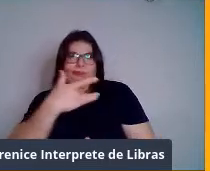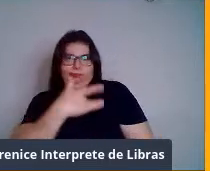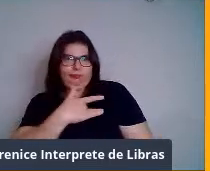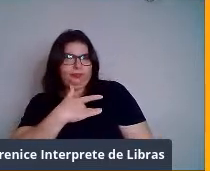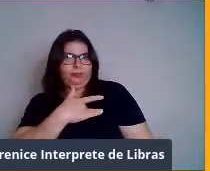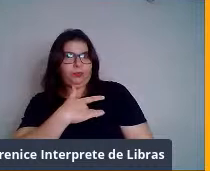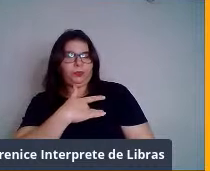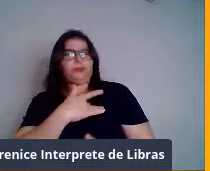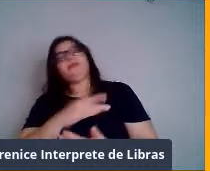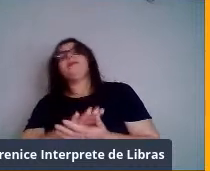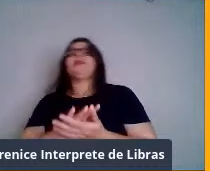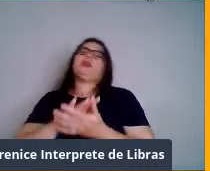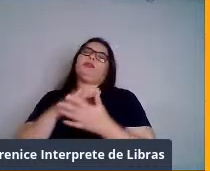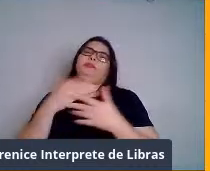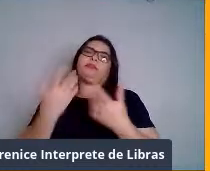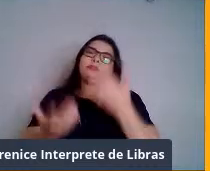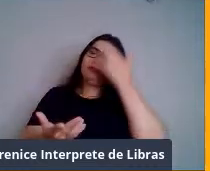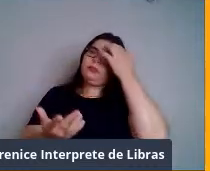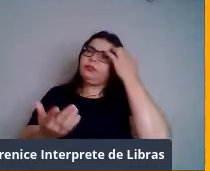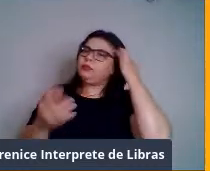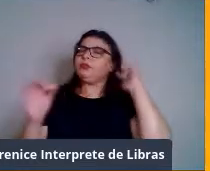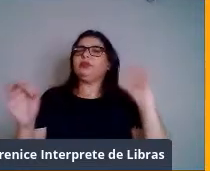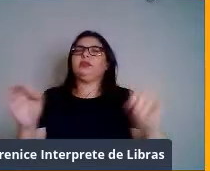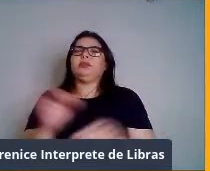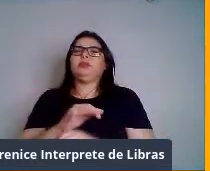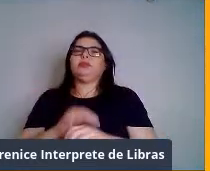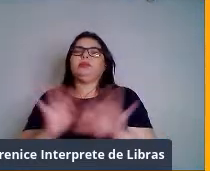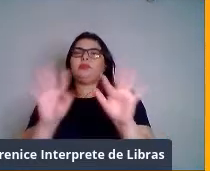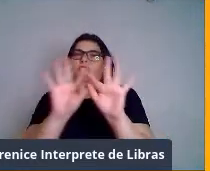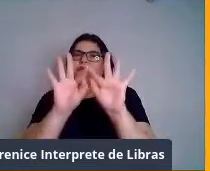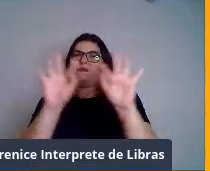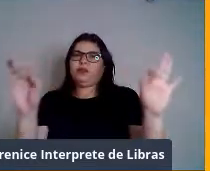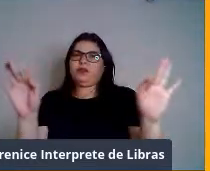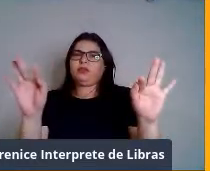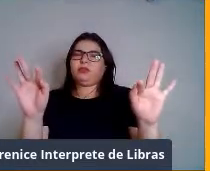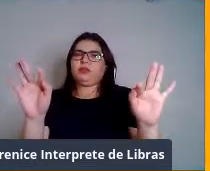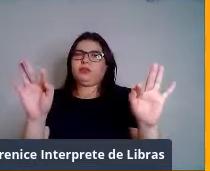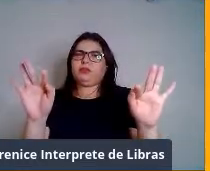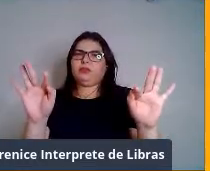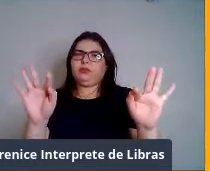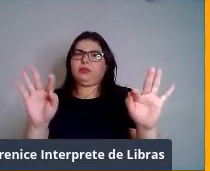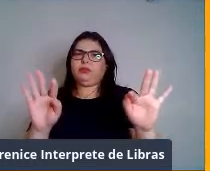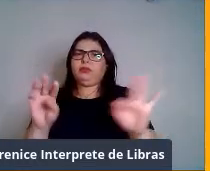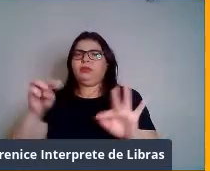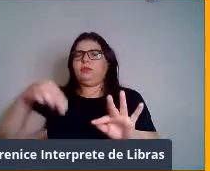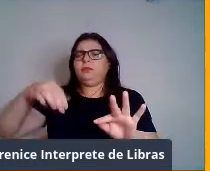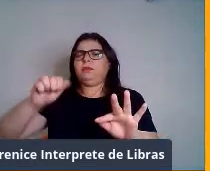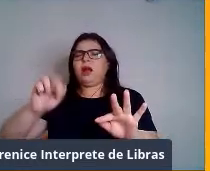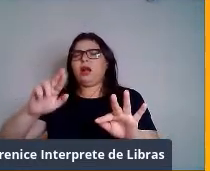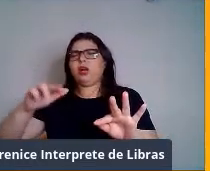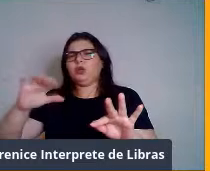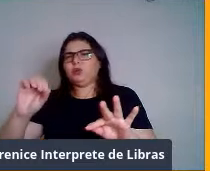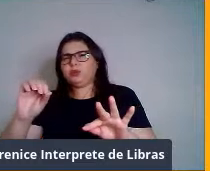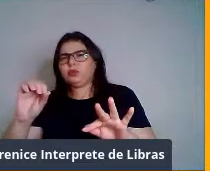eu trouxe a frase desse doutor Mark Tarnopolski, certo?